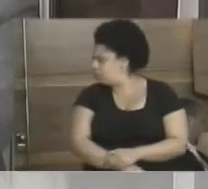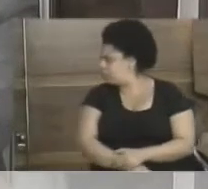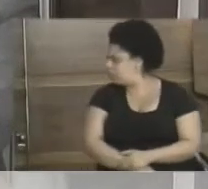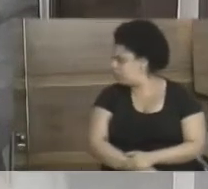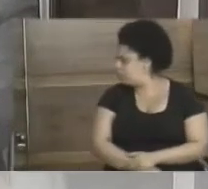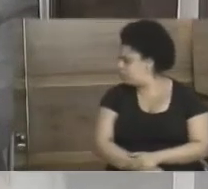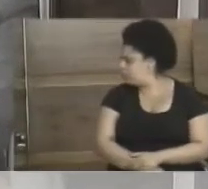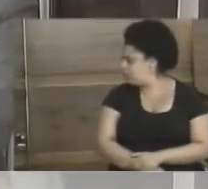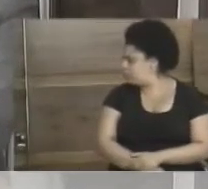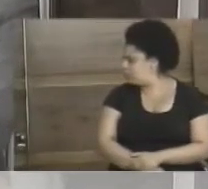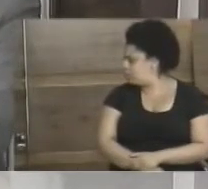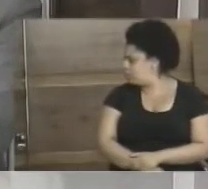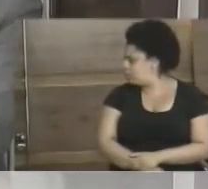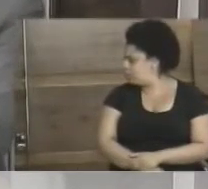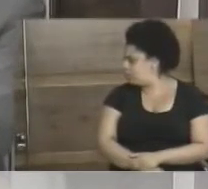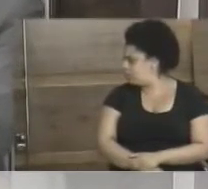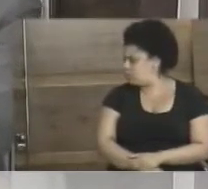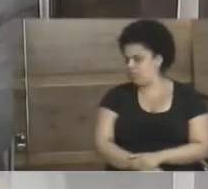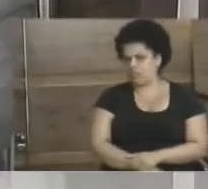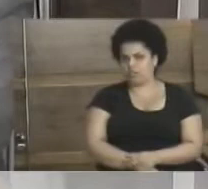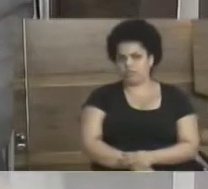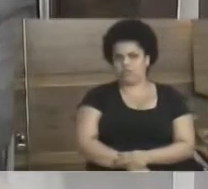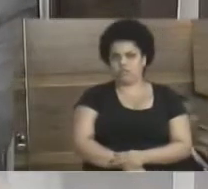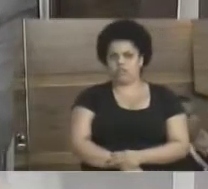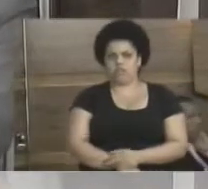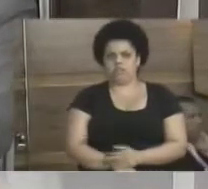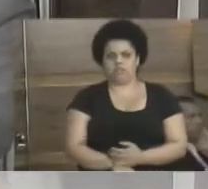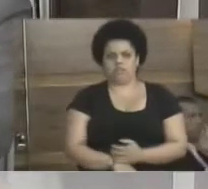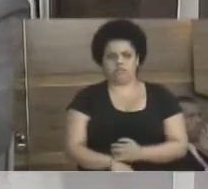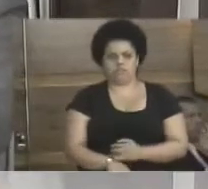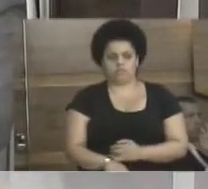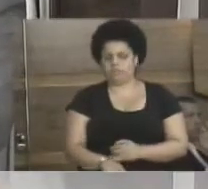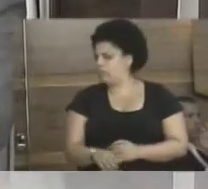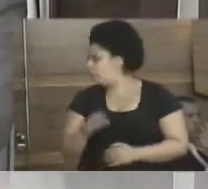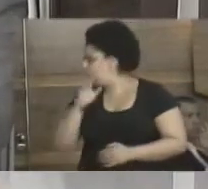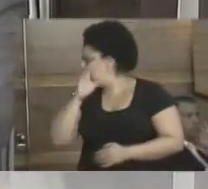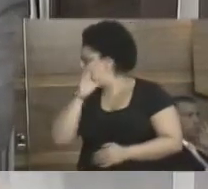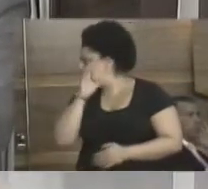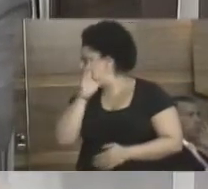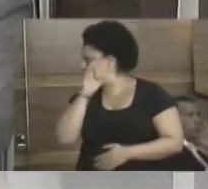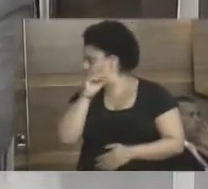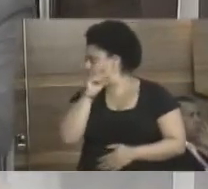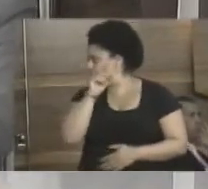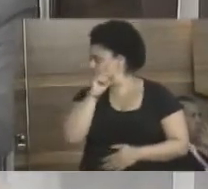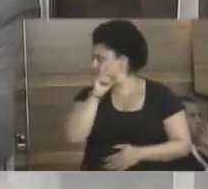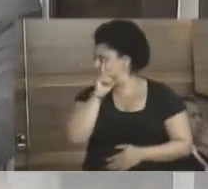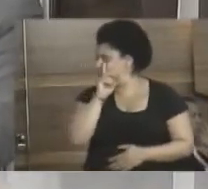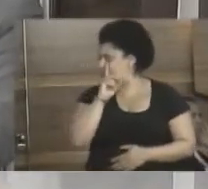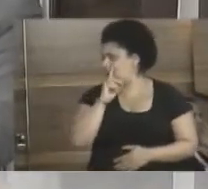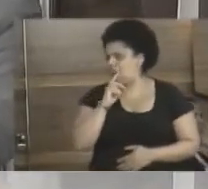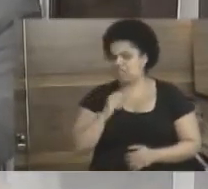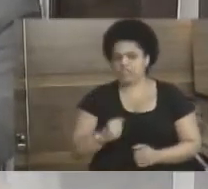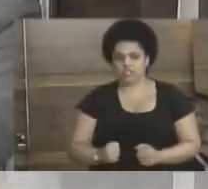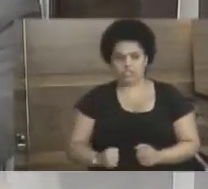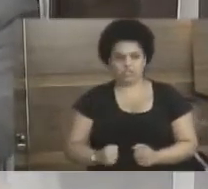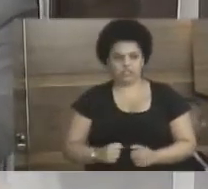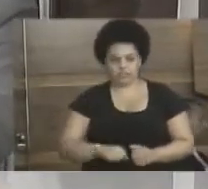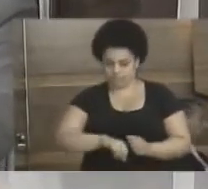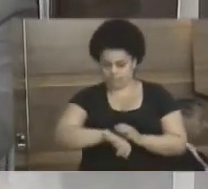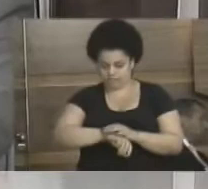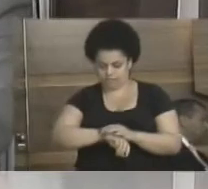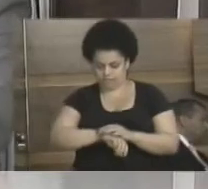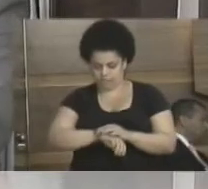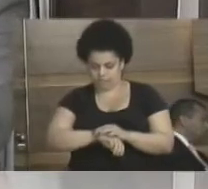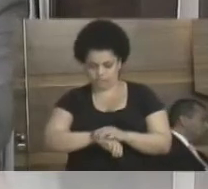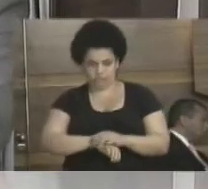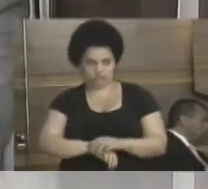número 07, ela foi alterada. É uma ordem de serviço antiga, de 2005, porém, foi alterada agora pelo nosso